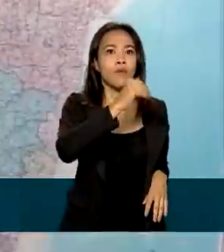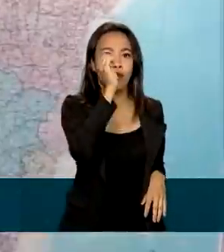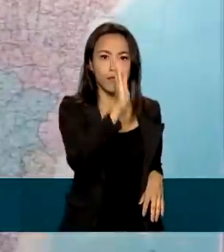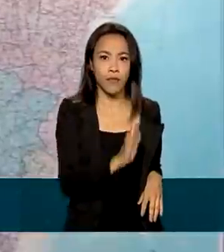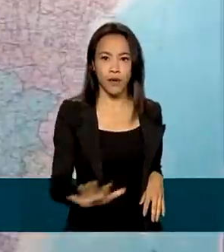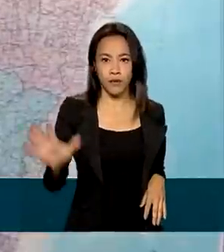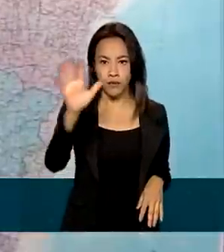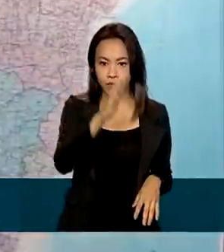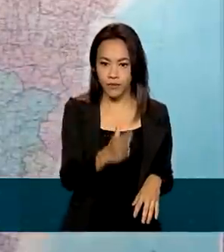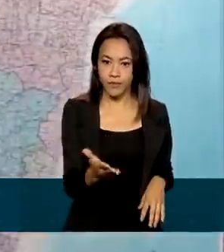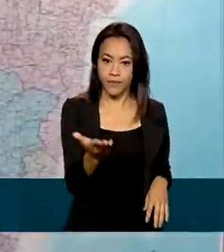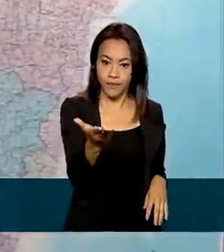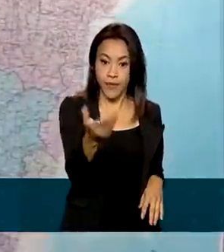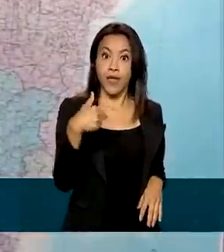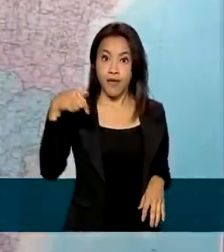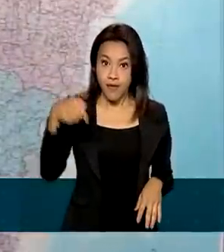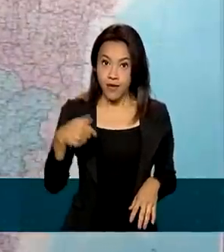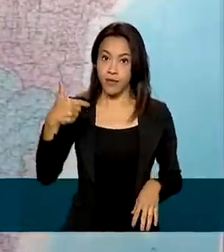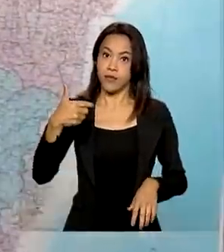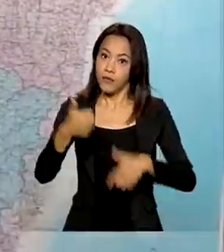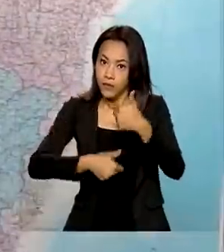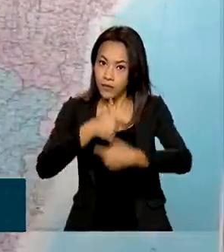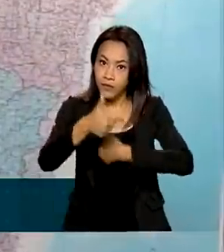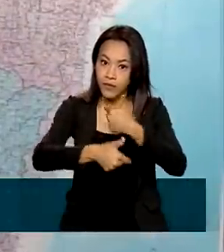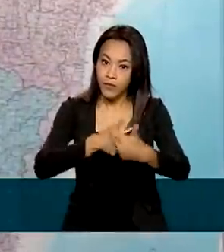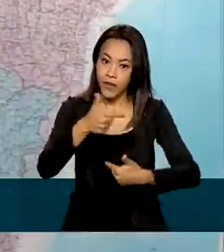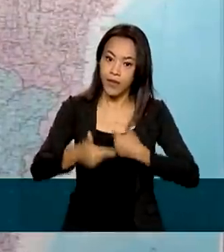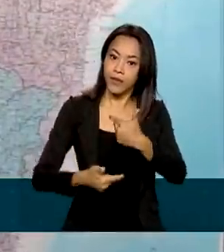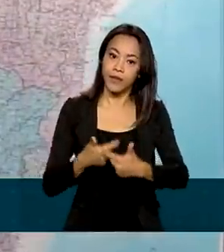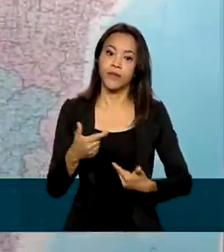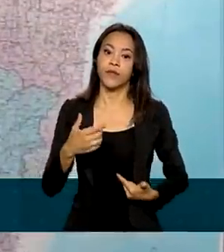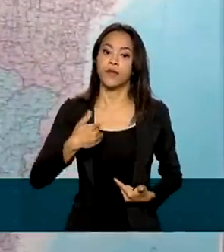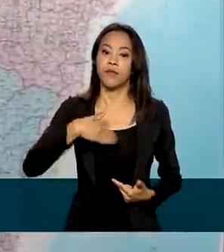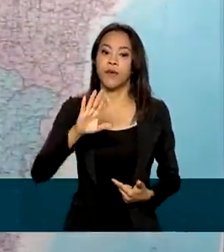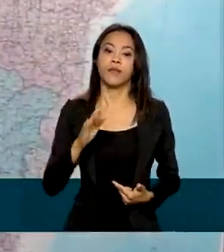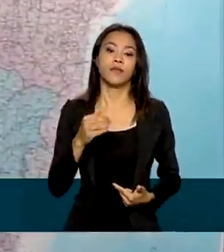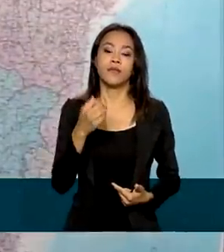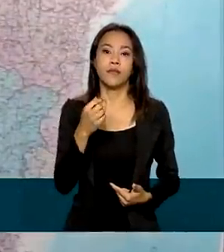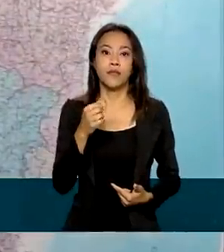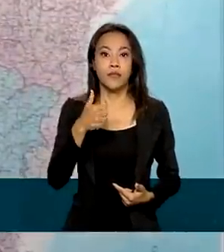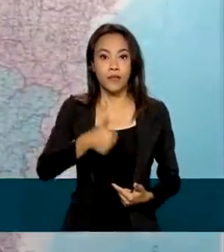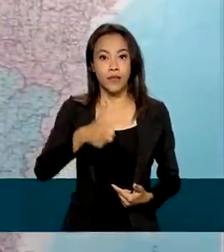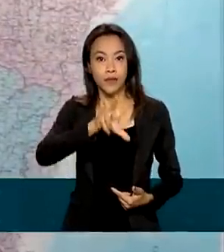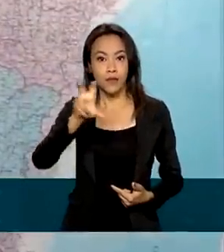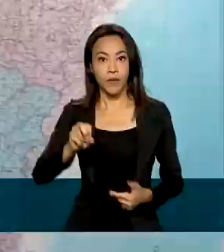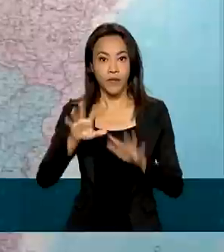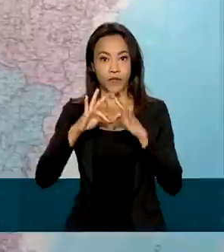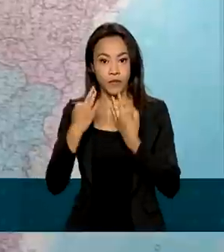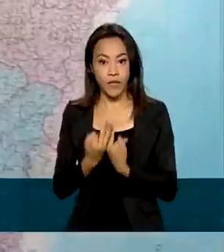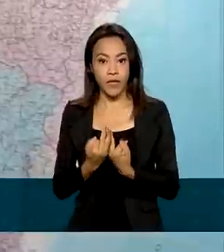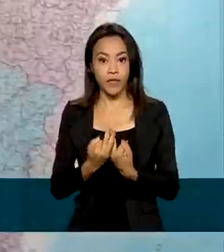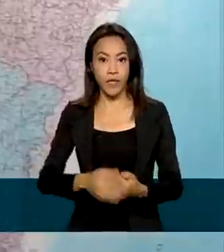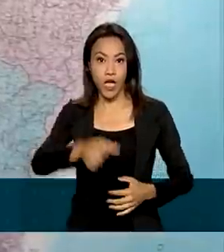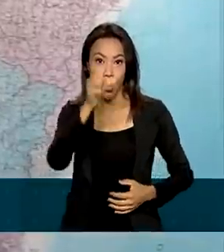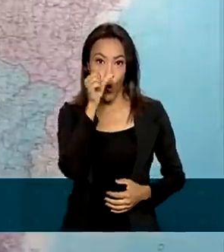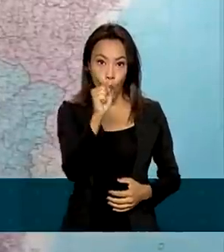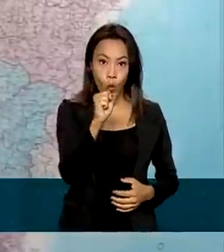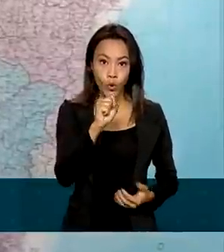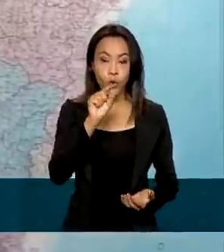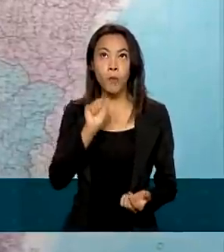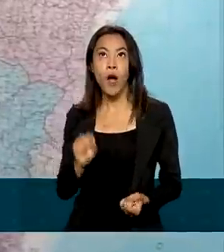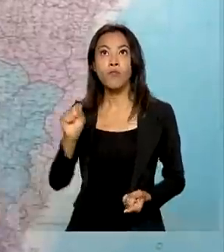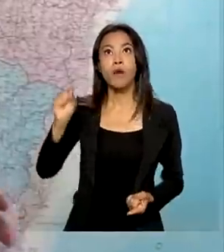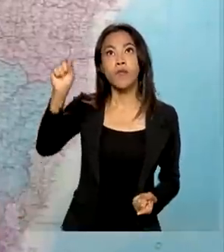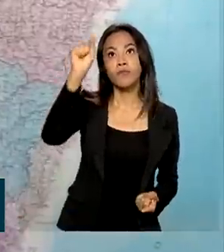Neste trabalho, na sua primeira edição, beneficiamos mais de 150 famílias, distribuídas em oito roteiros turísticos